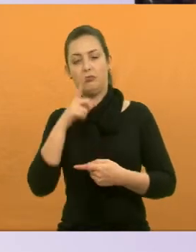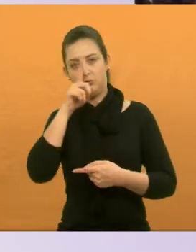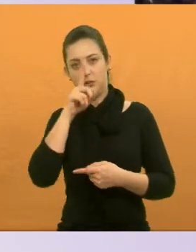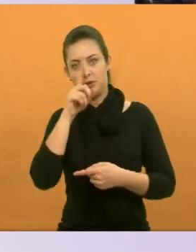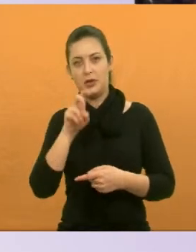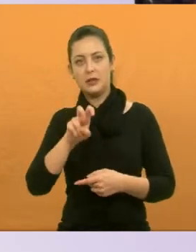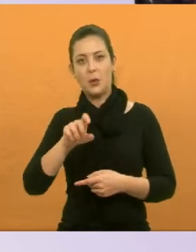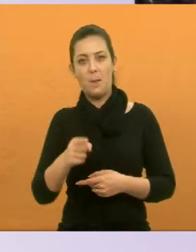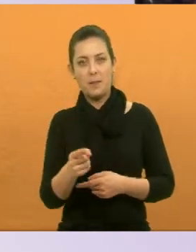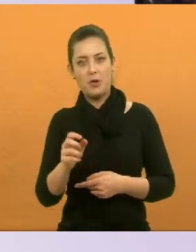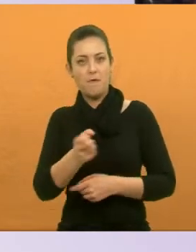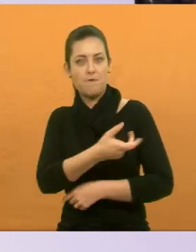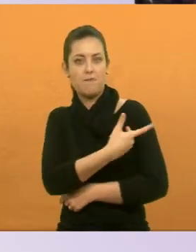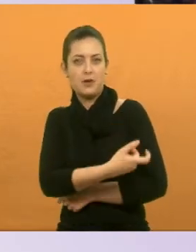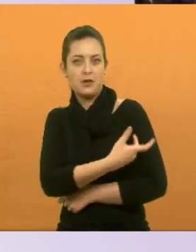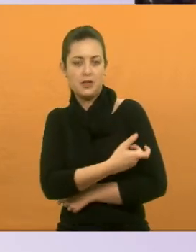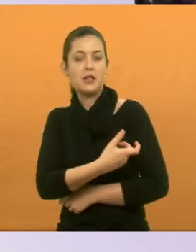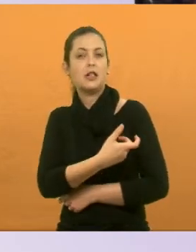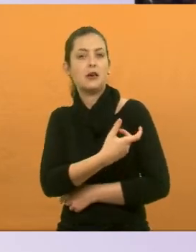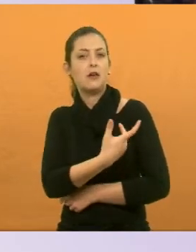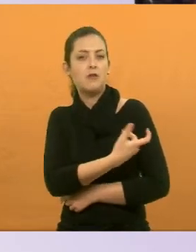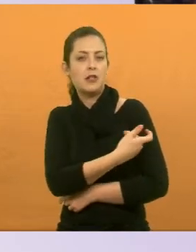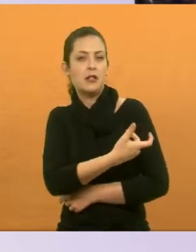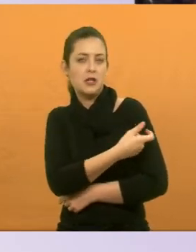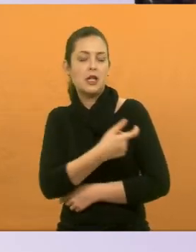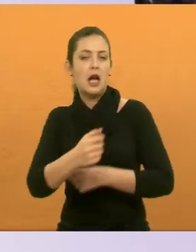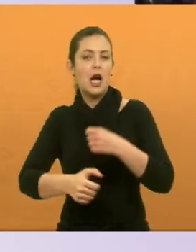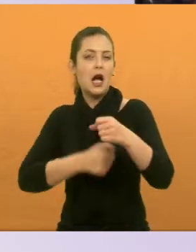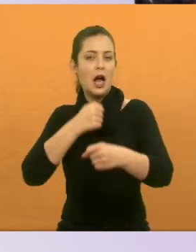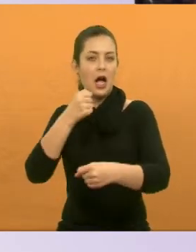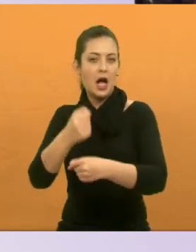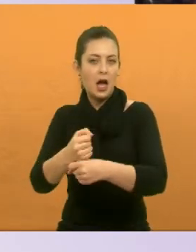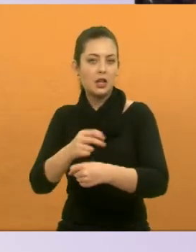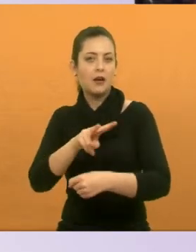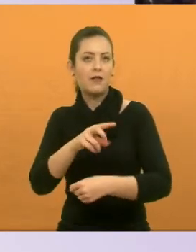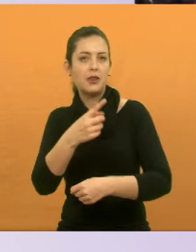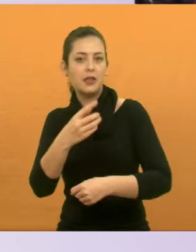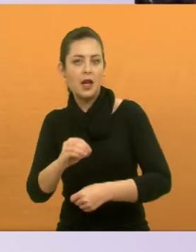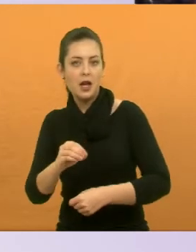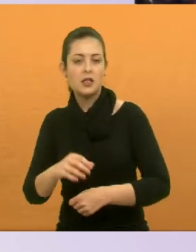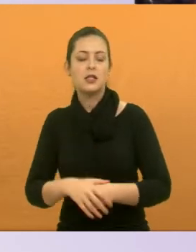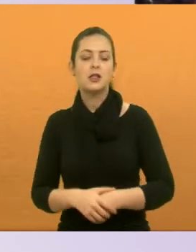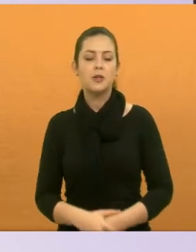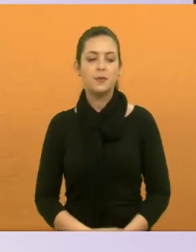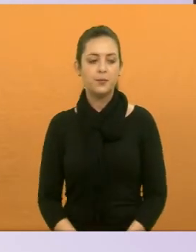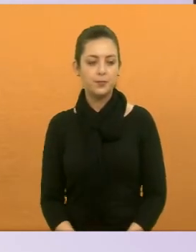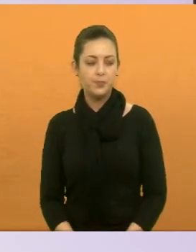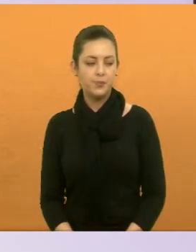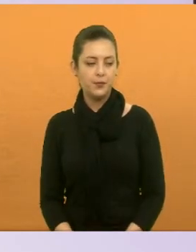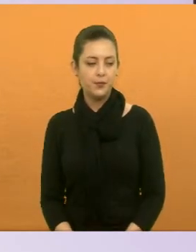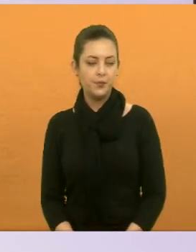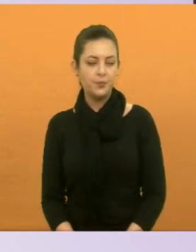aí 5 mil vacinas o ano que vem, para estar fazendo mutirões de vacinação V10. Próximo.